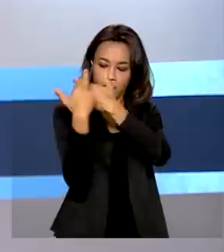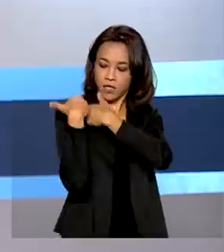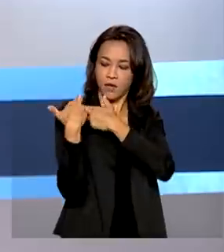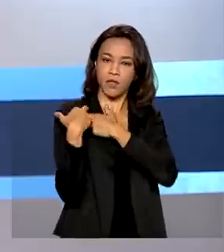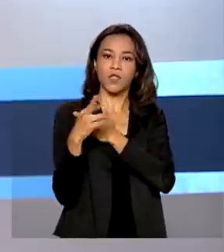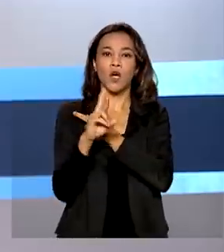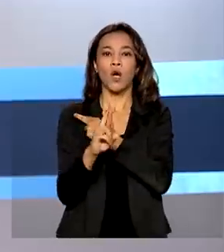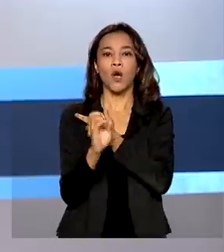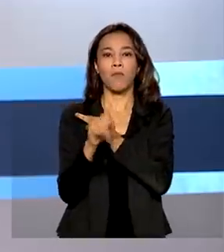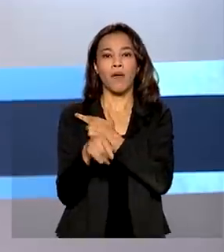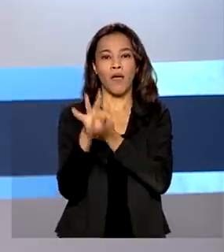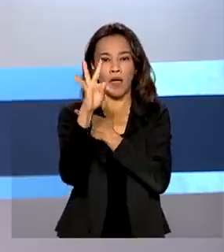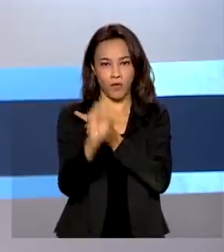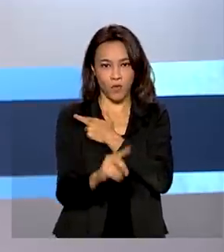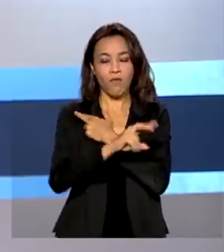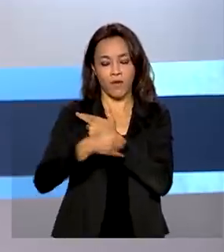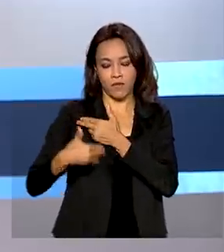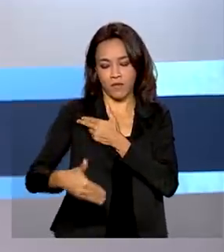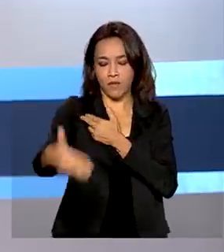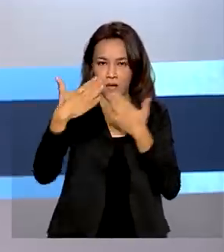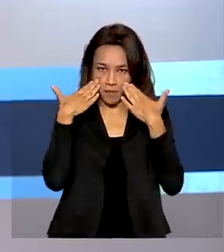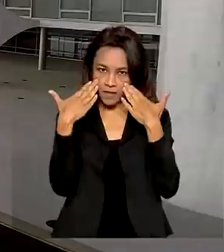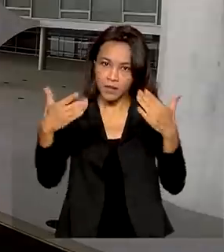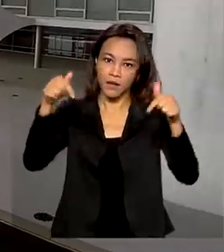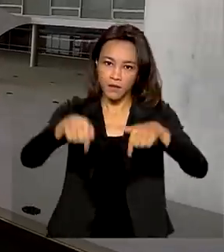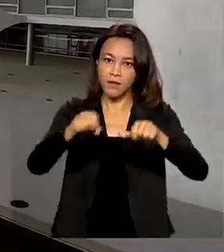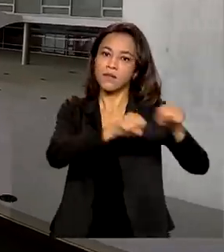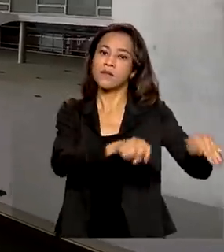Rocha, deve ser apresentado ainda nesta semana.